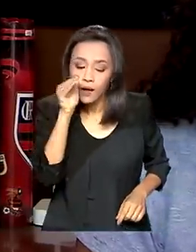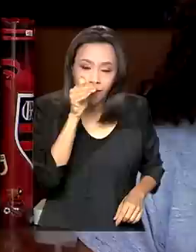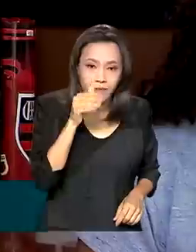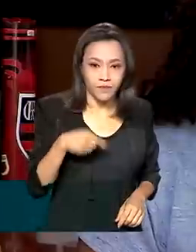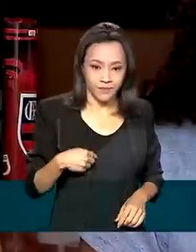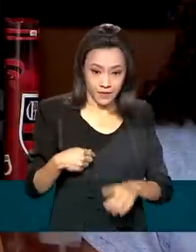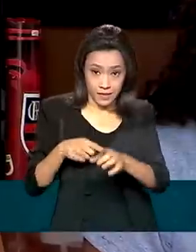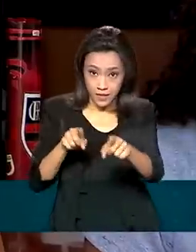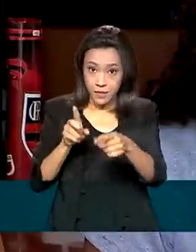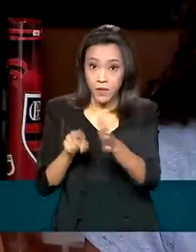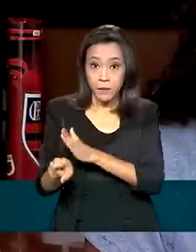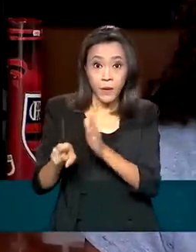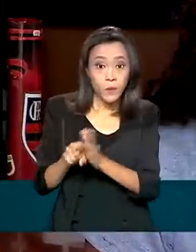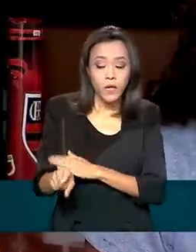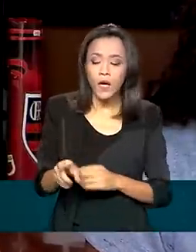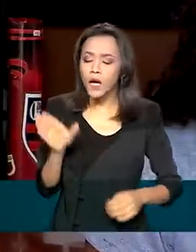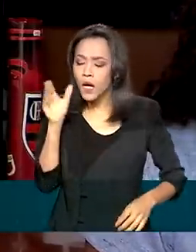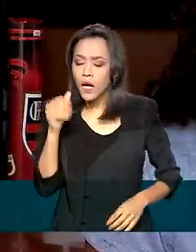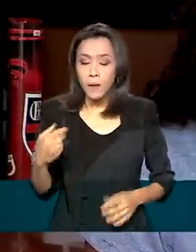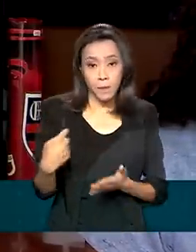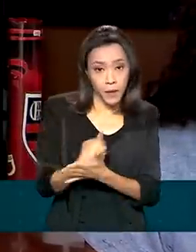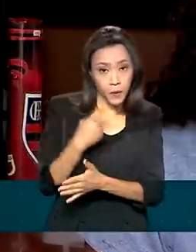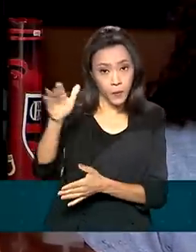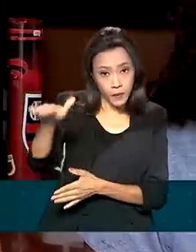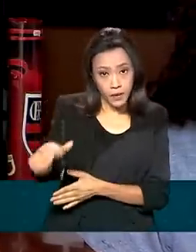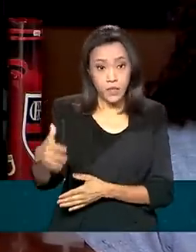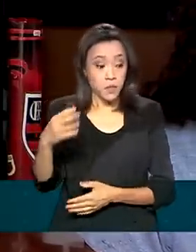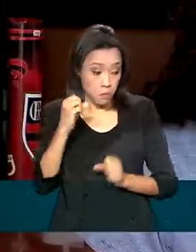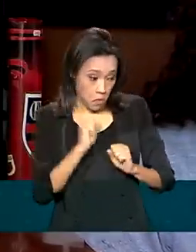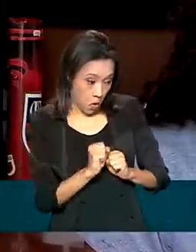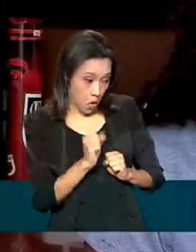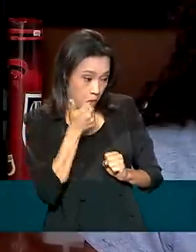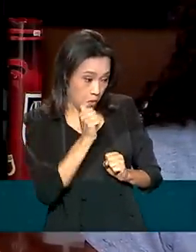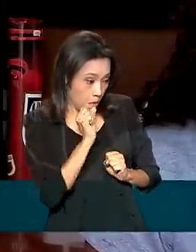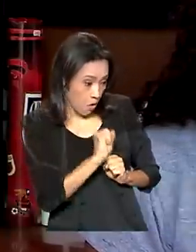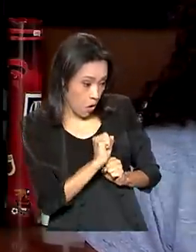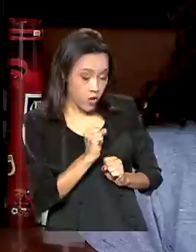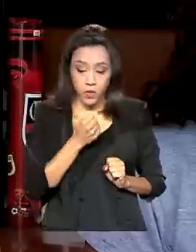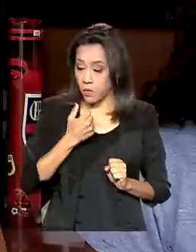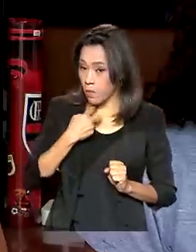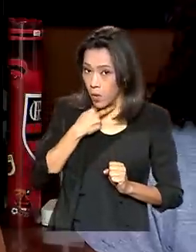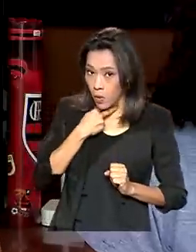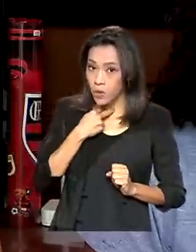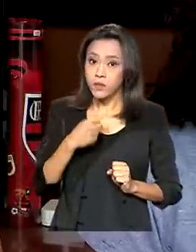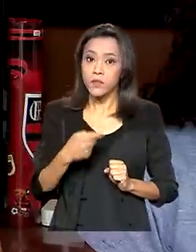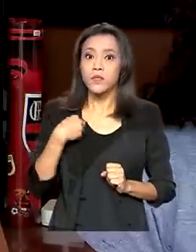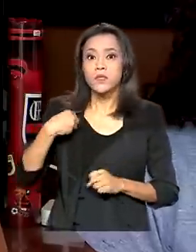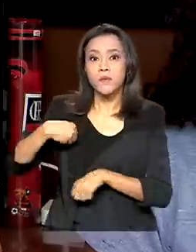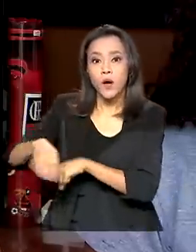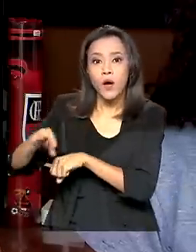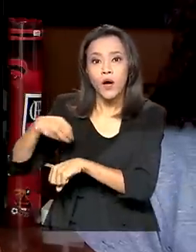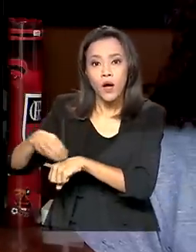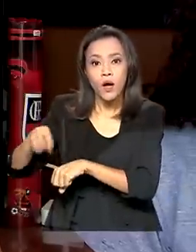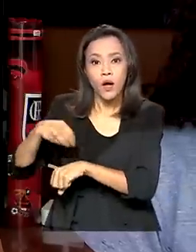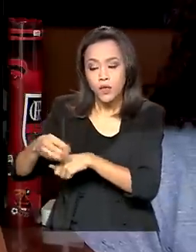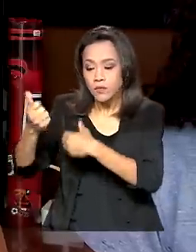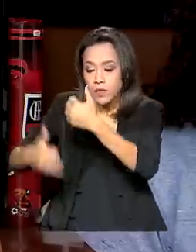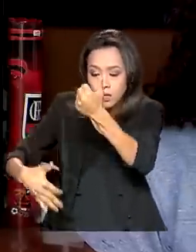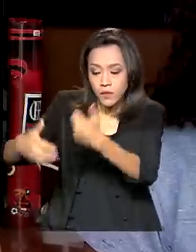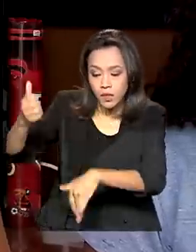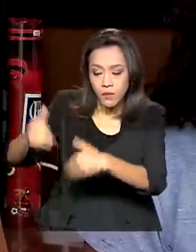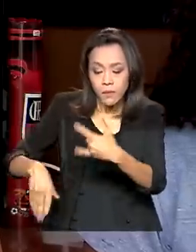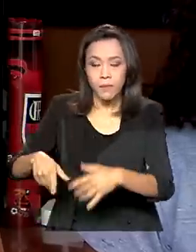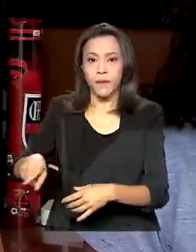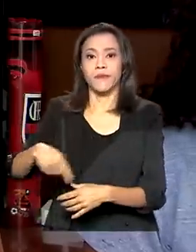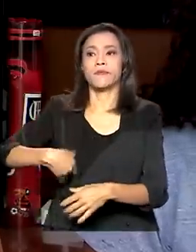perguntar para você se pode, se não pode, o que é isso. Você tirar as dúvidas do seu filho, não deixar ele com dúvida, para ele não sair